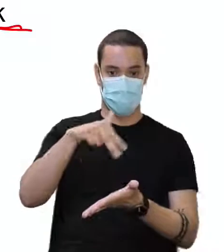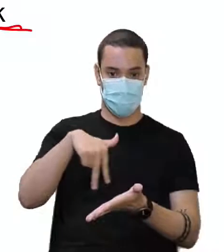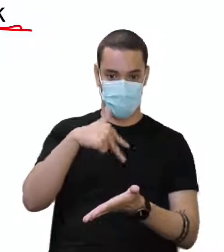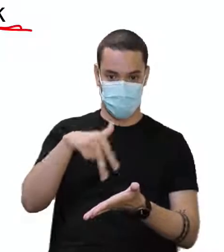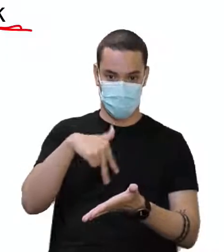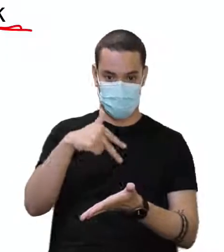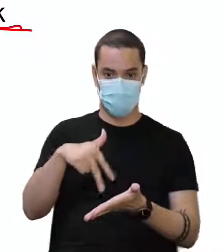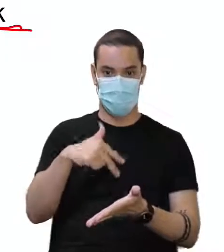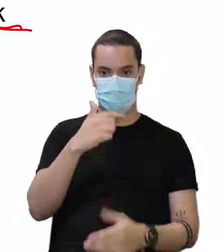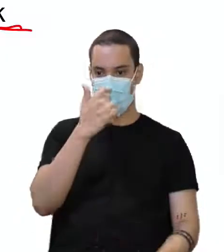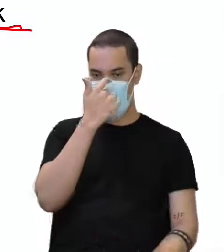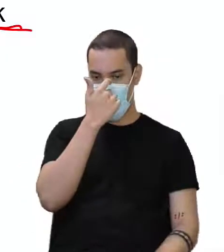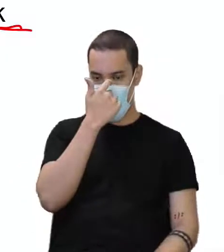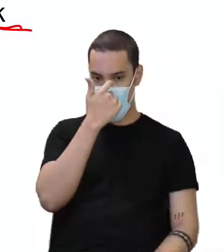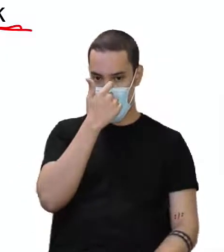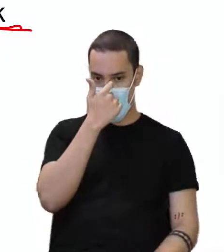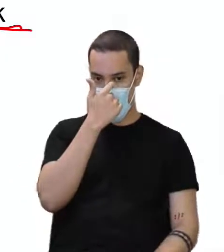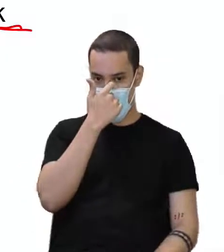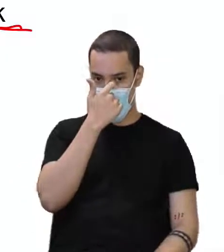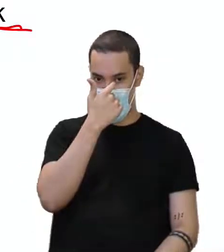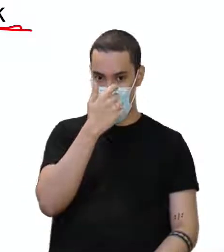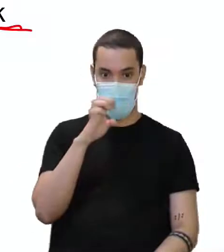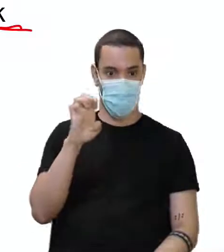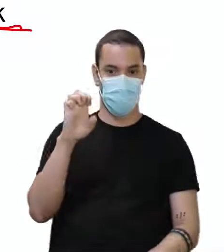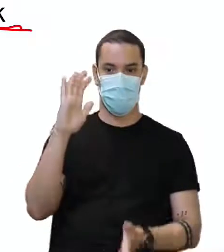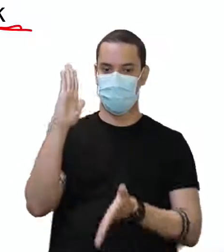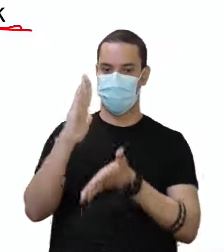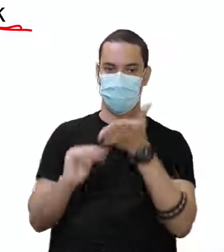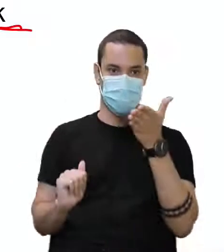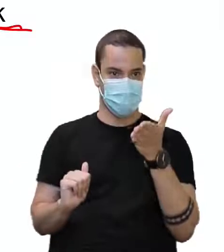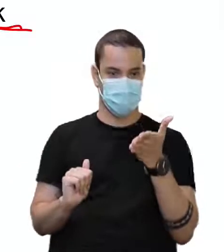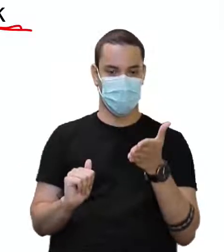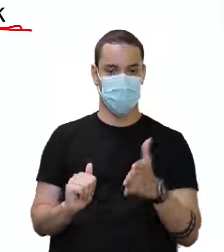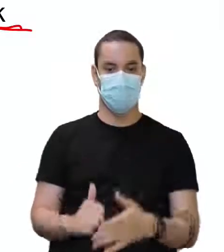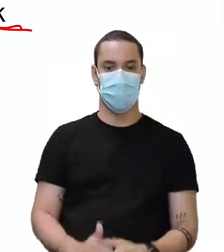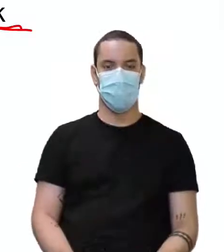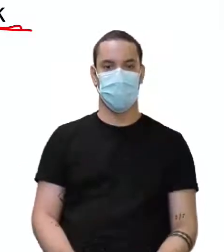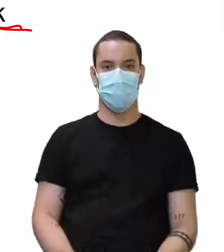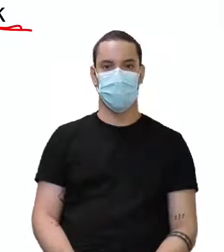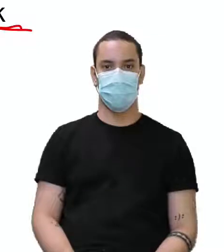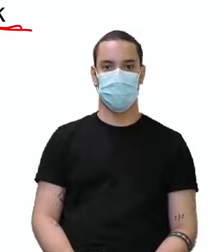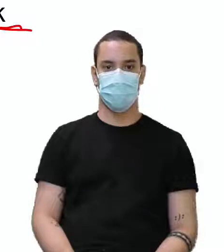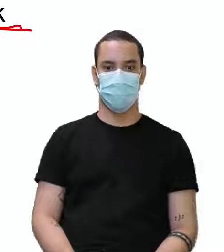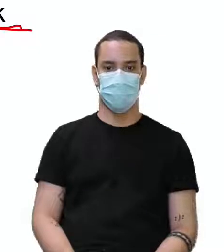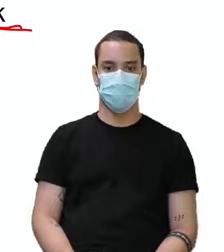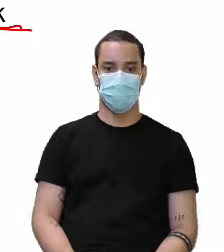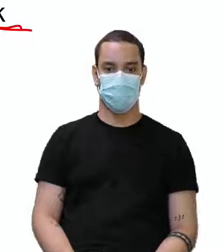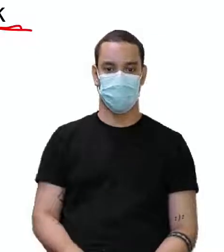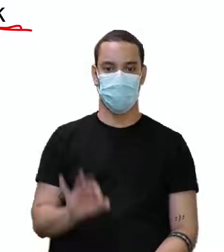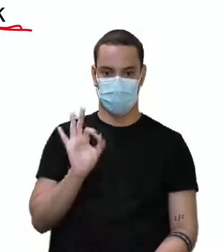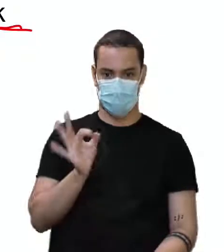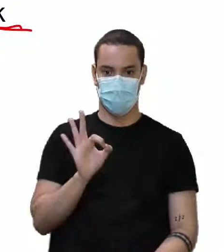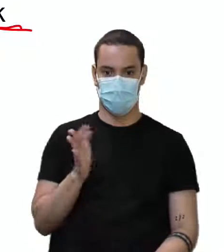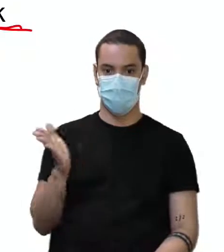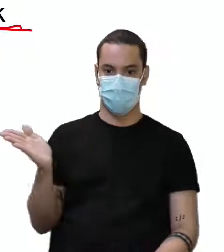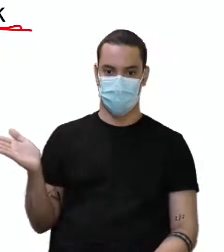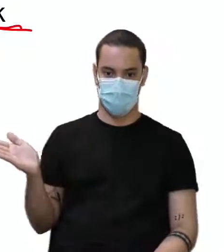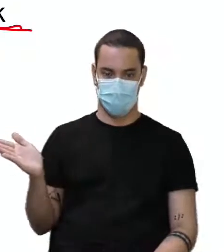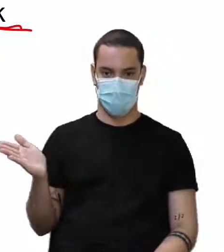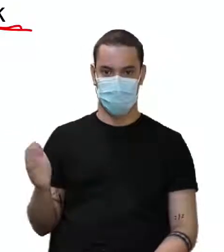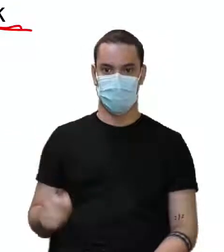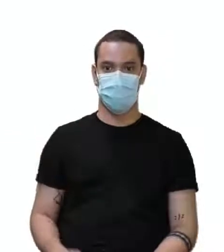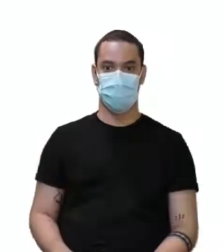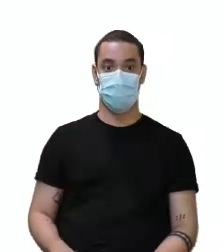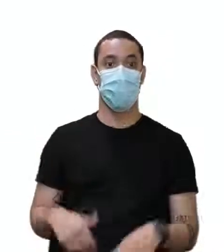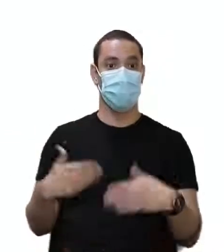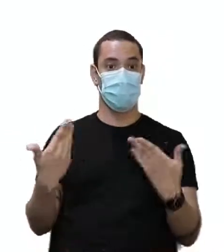I dance com o NG. O E foi embora, não existe mais. I was dancing, eu estava dançando. Exatamente isso. E